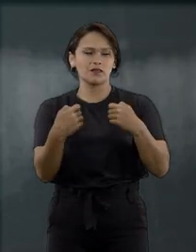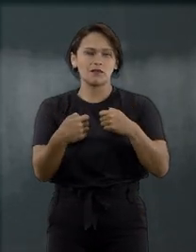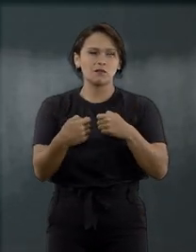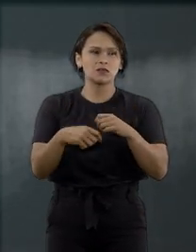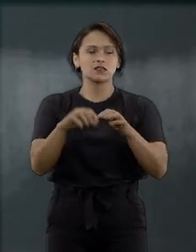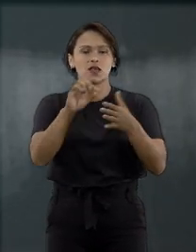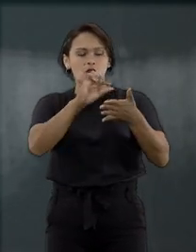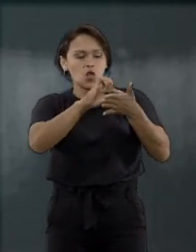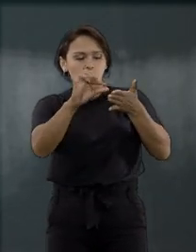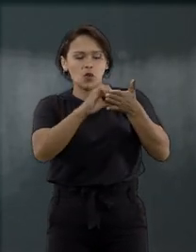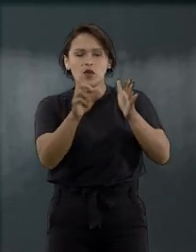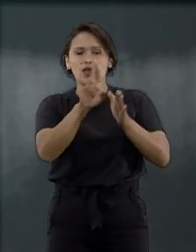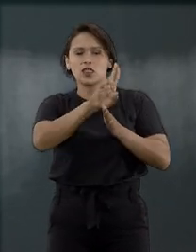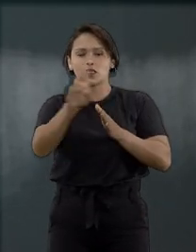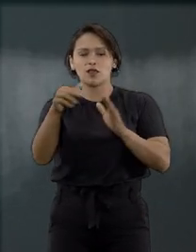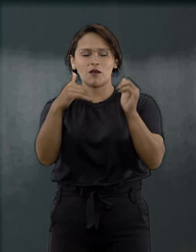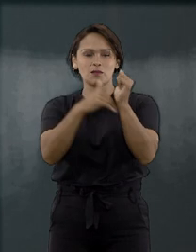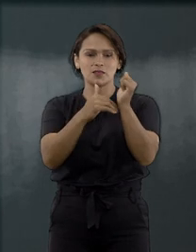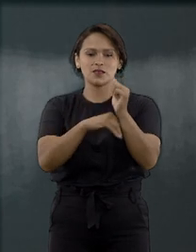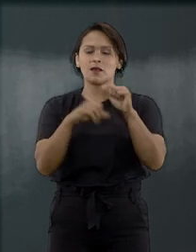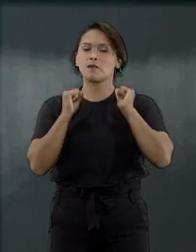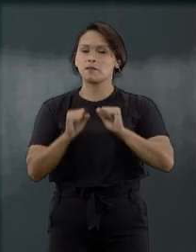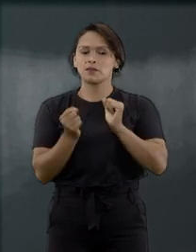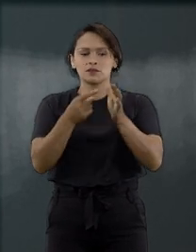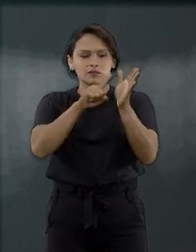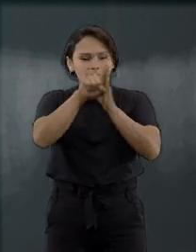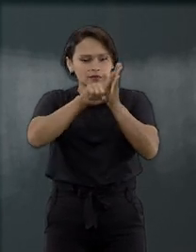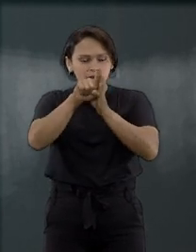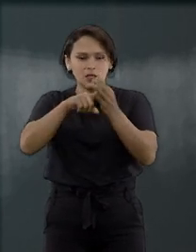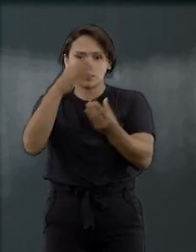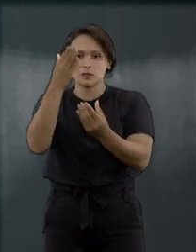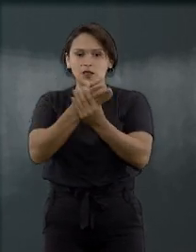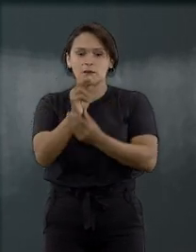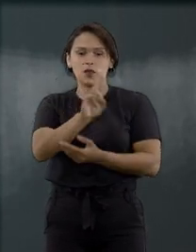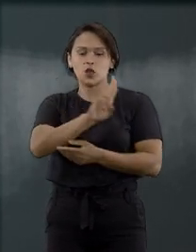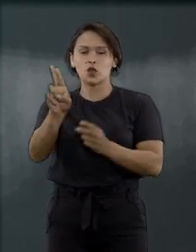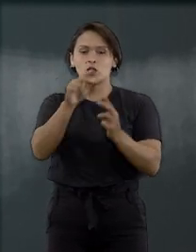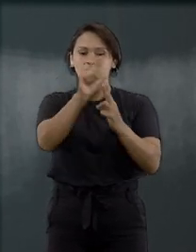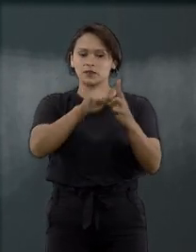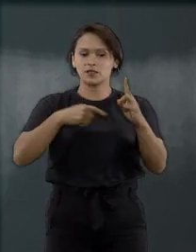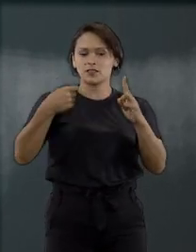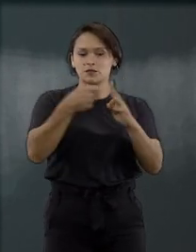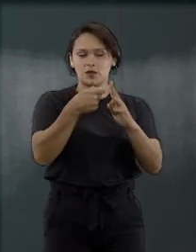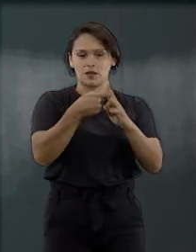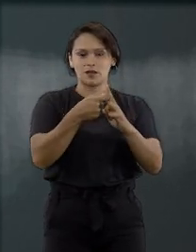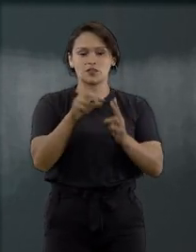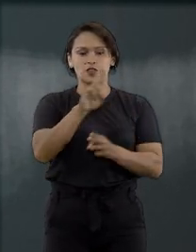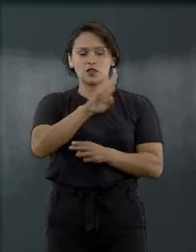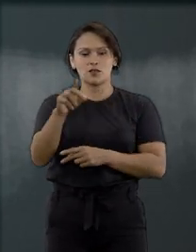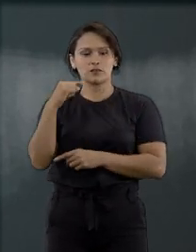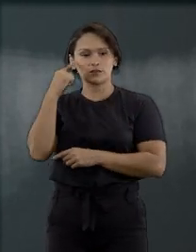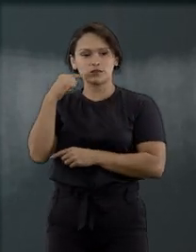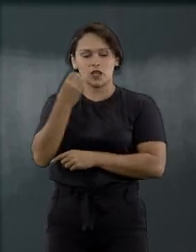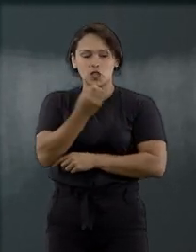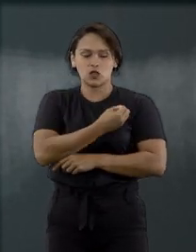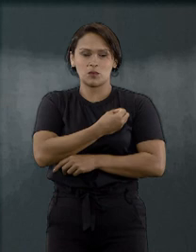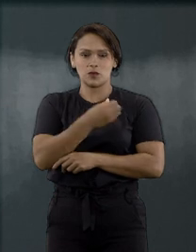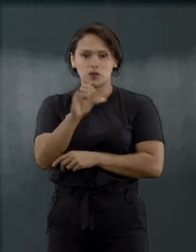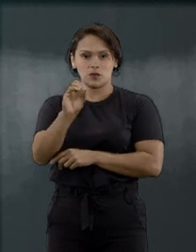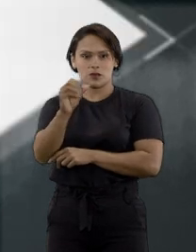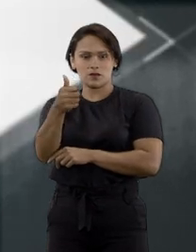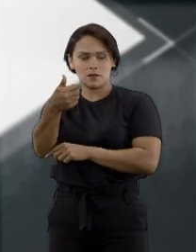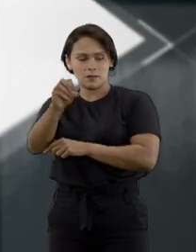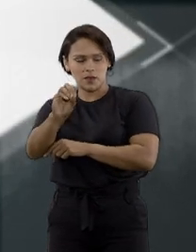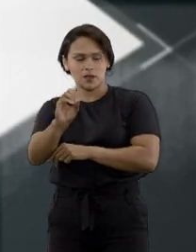usuário pode fazer consulta processual pelo nome das partes, nome do advogado, número da OAB, número do processo ou